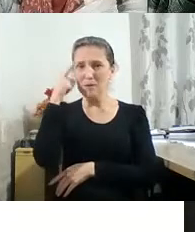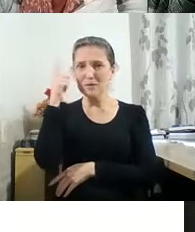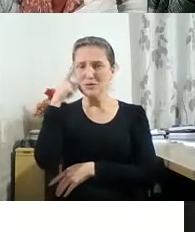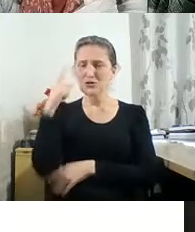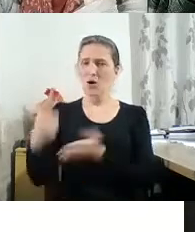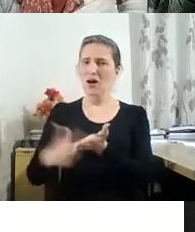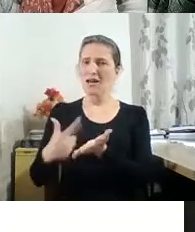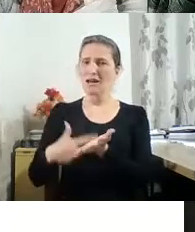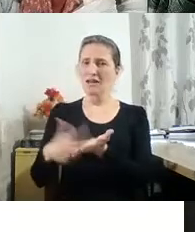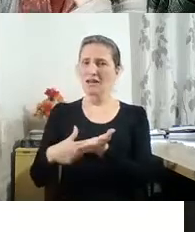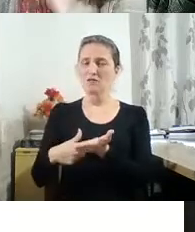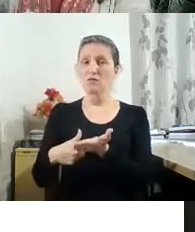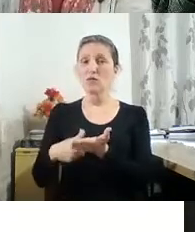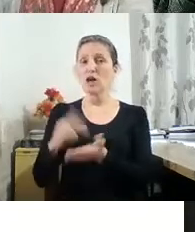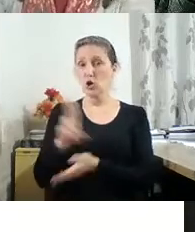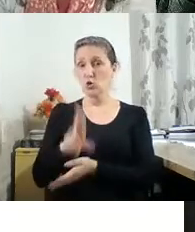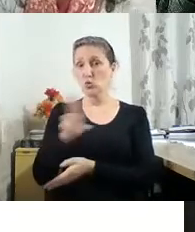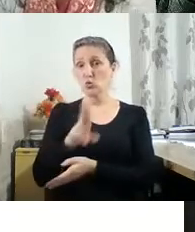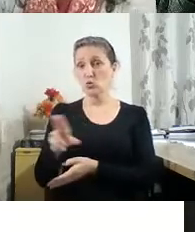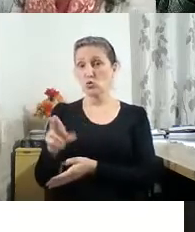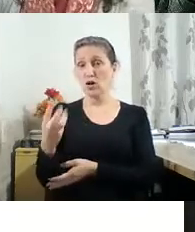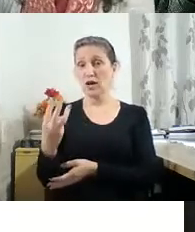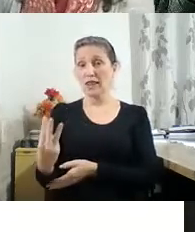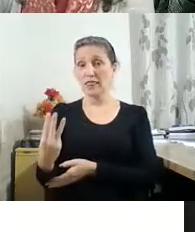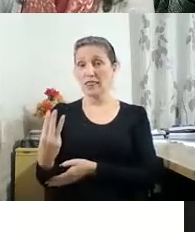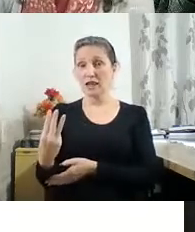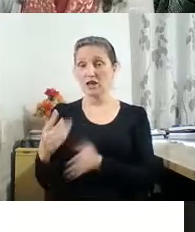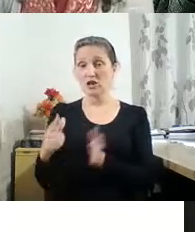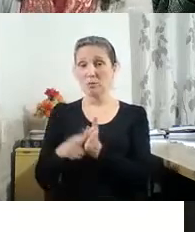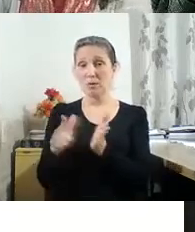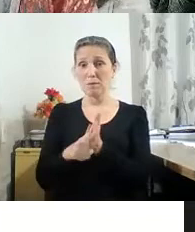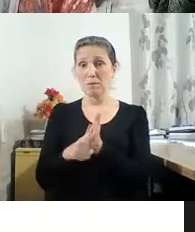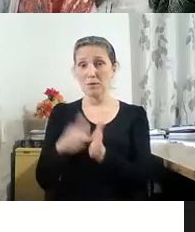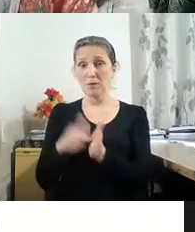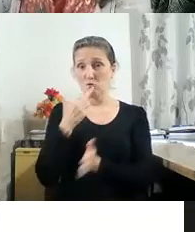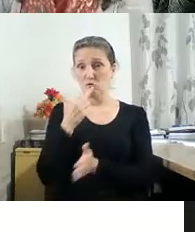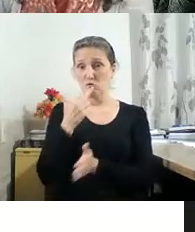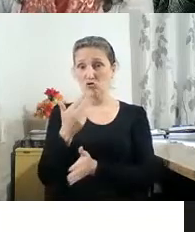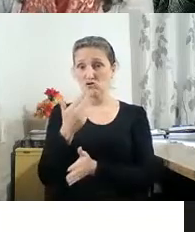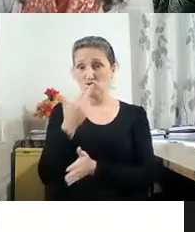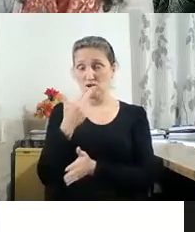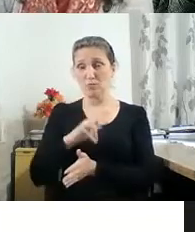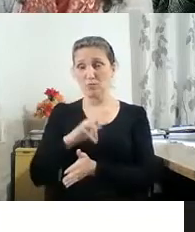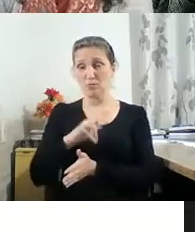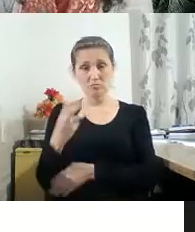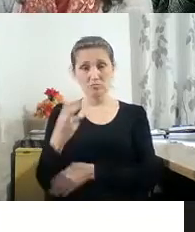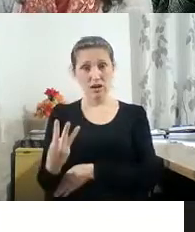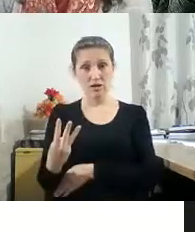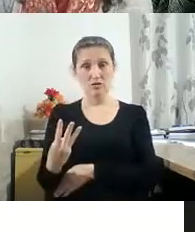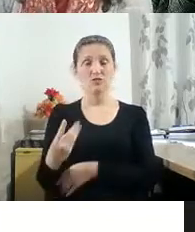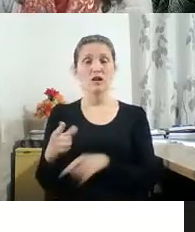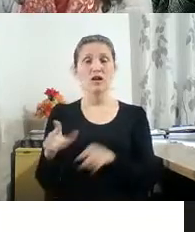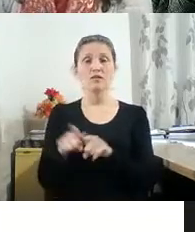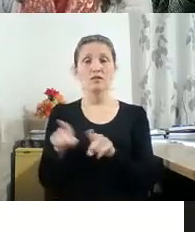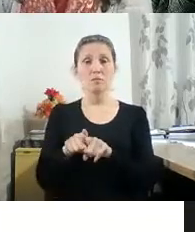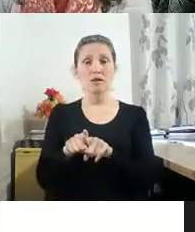três papéis diferentes para separar as partes desse livro. A diagramação é